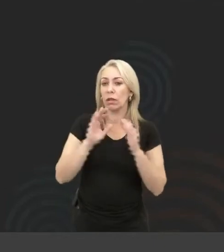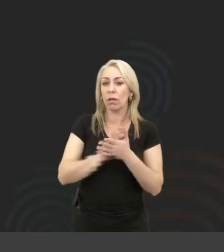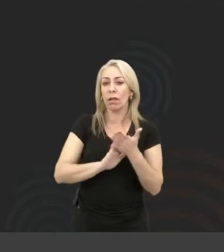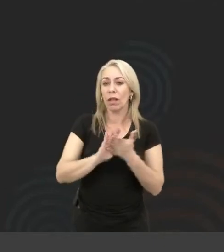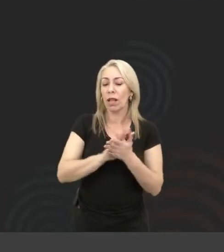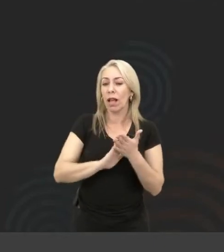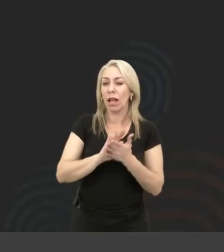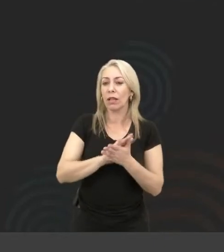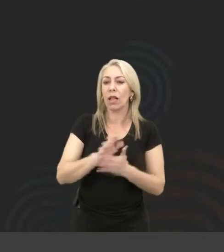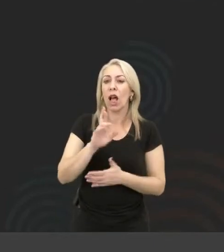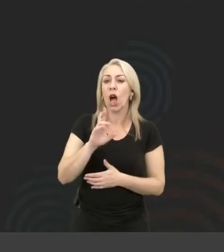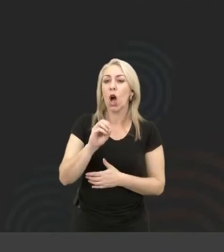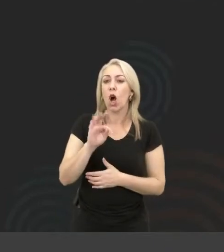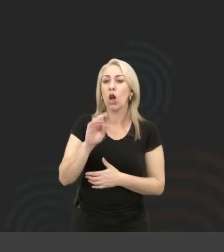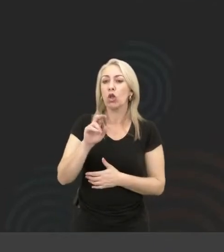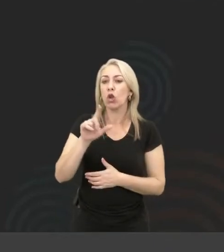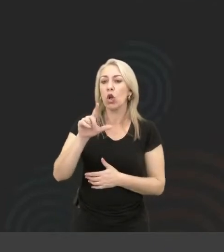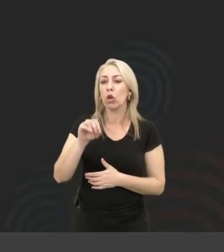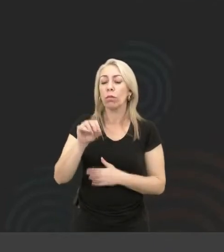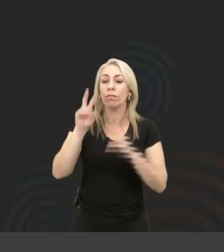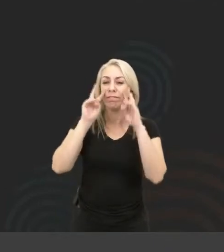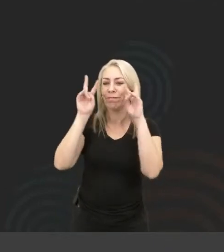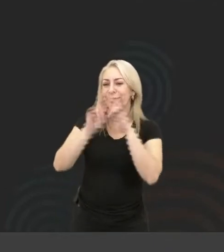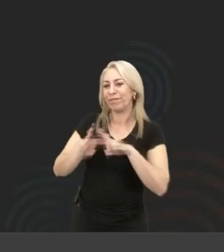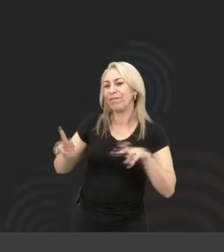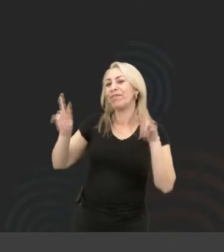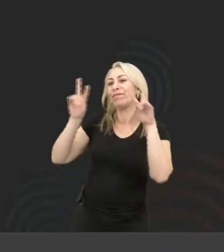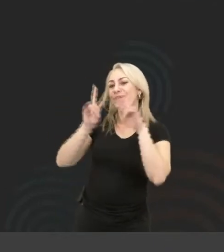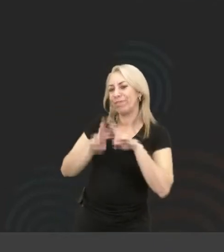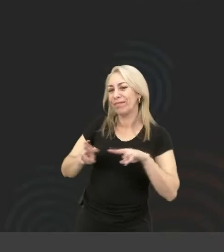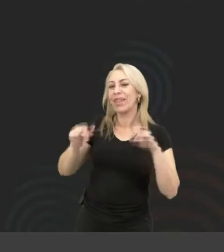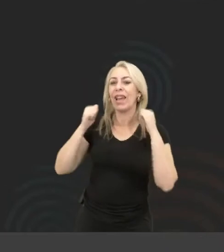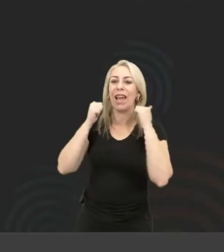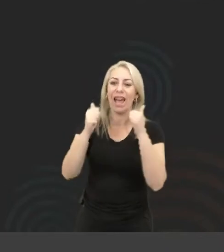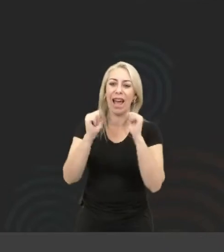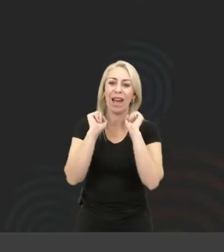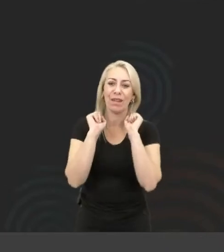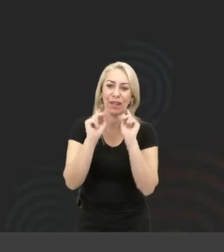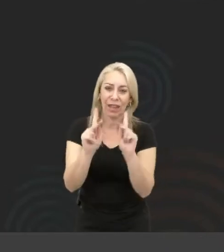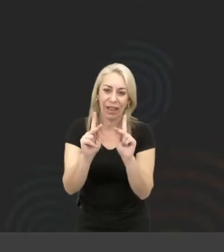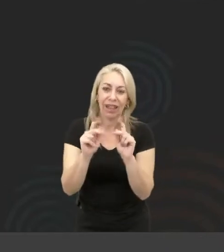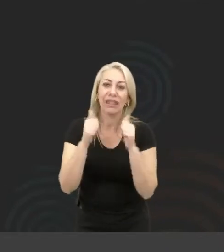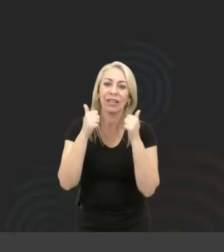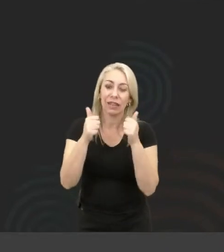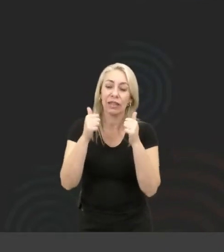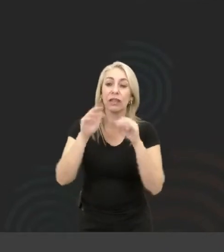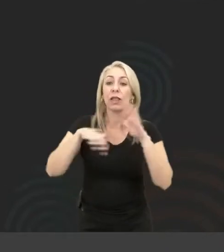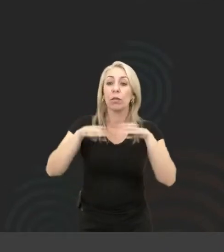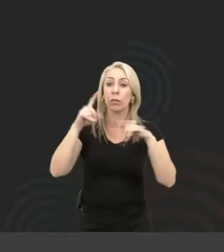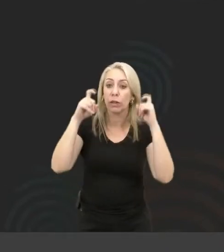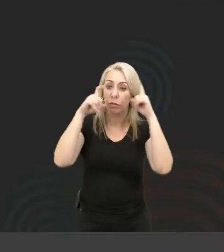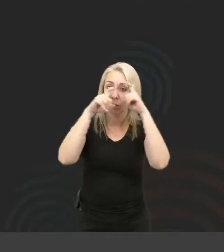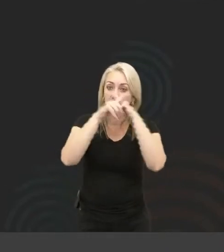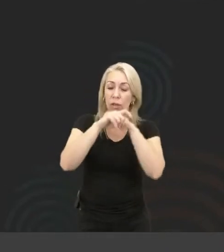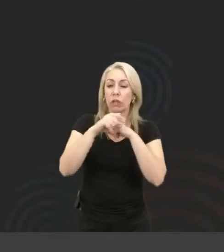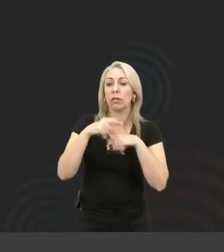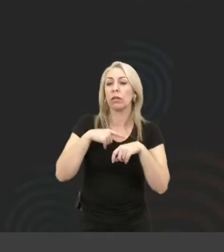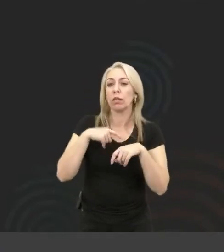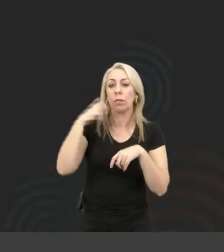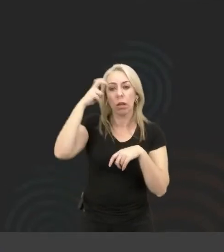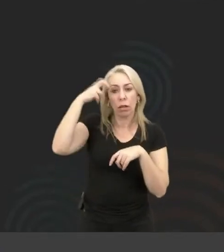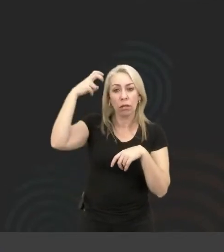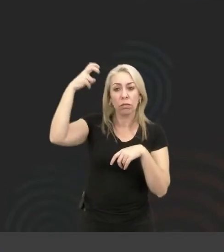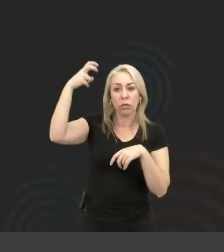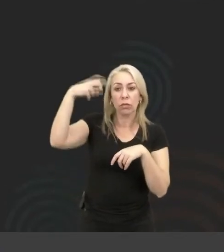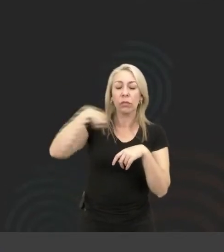rótulo. Ele é visual, pessoa, dependendo da pessoa, porque dependendo da dificuldade até cognitiva que ela tem, ela também não vai